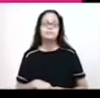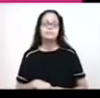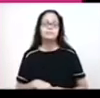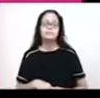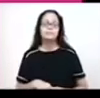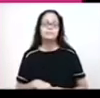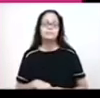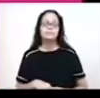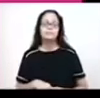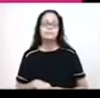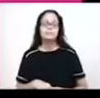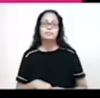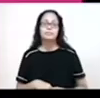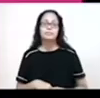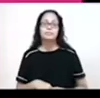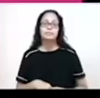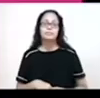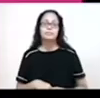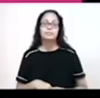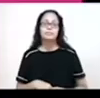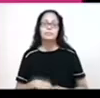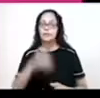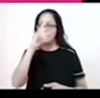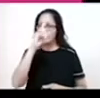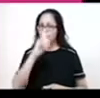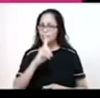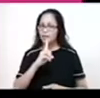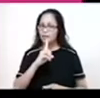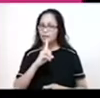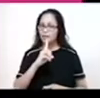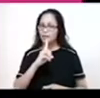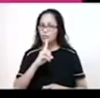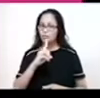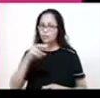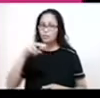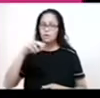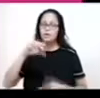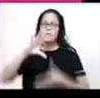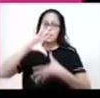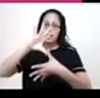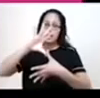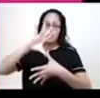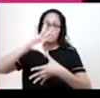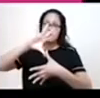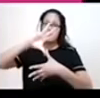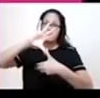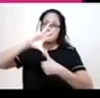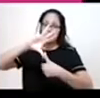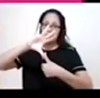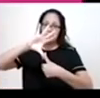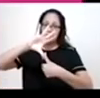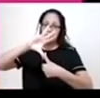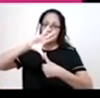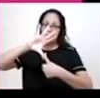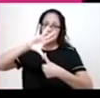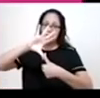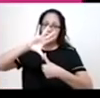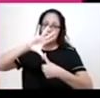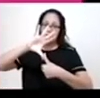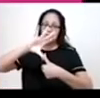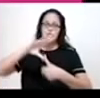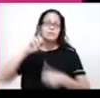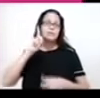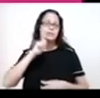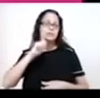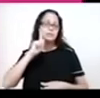Acompanhem a seta do mouse. Olha só. A legenda da cor amarela, América do Norte. Essa região aqui. Que são três países. Estados